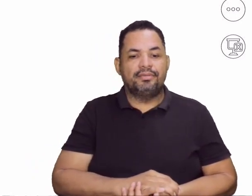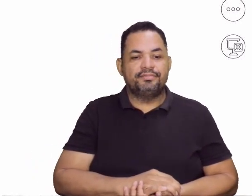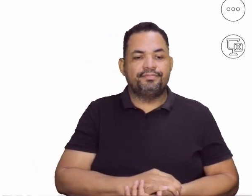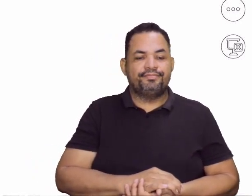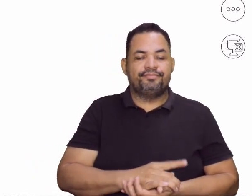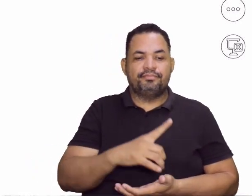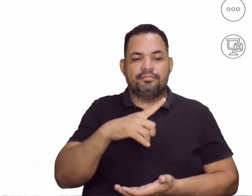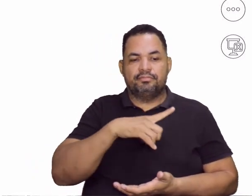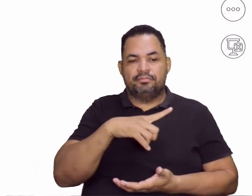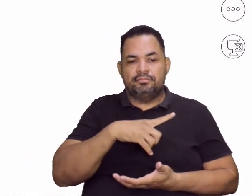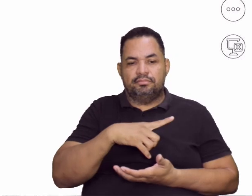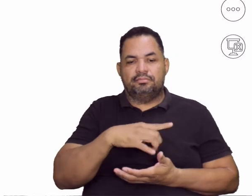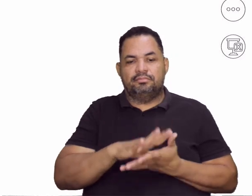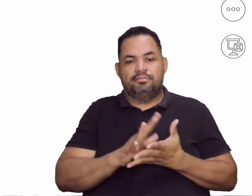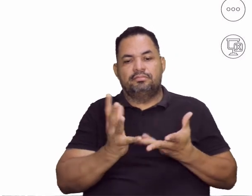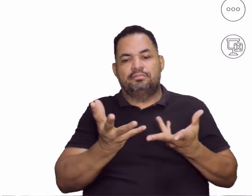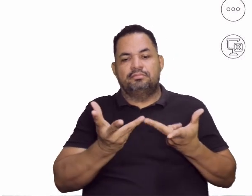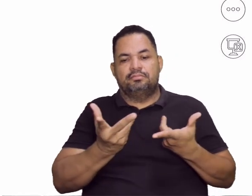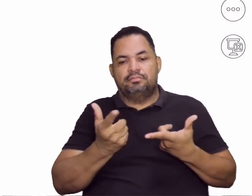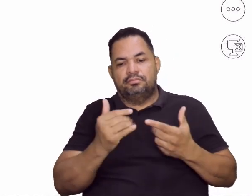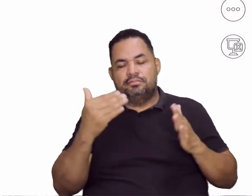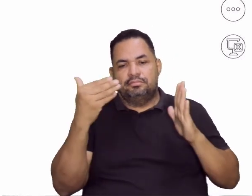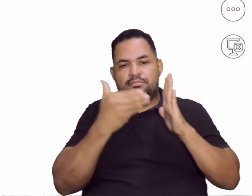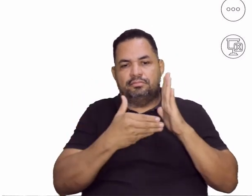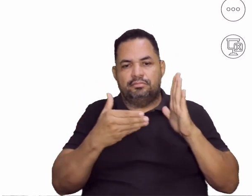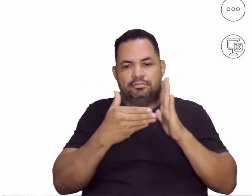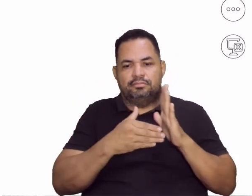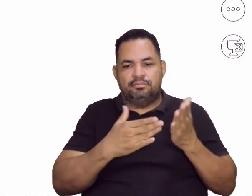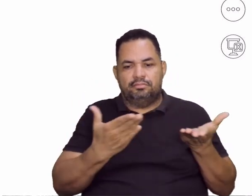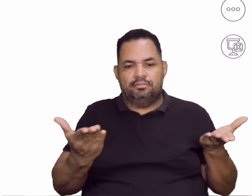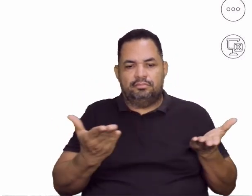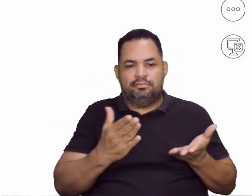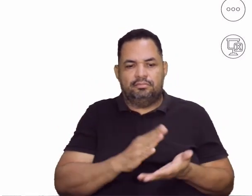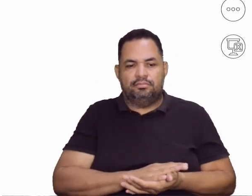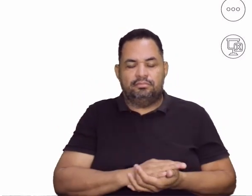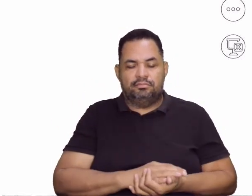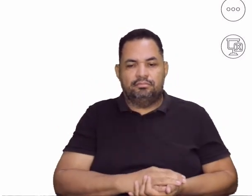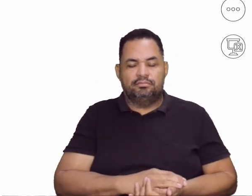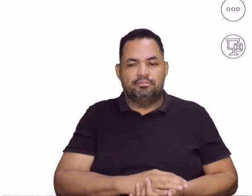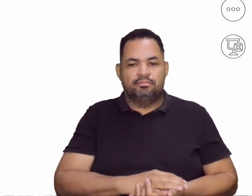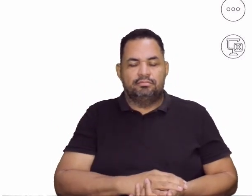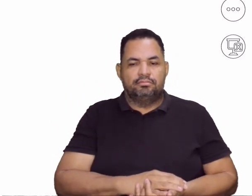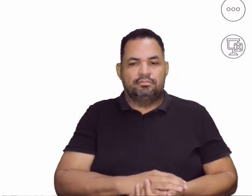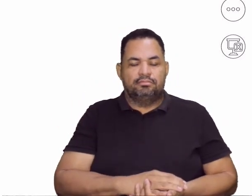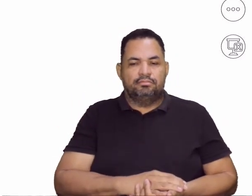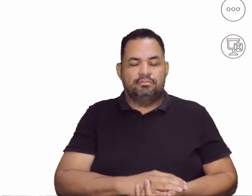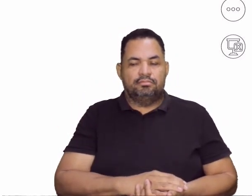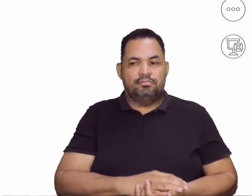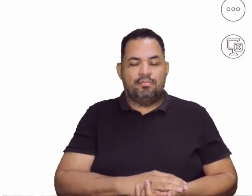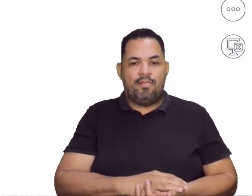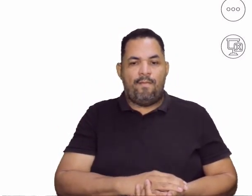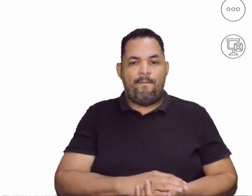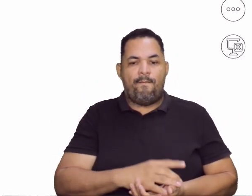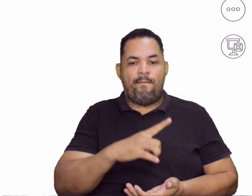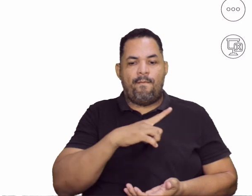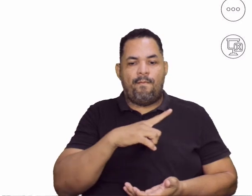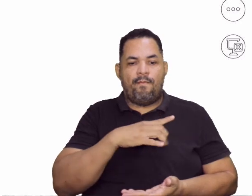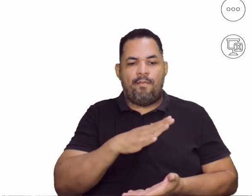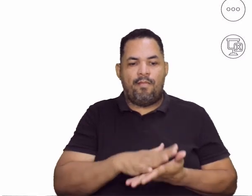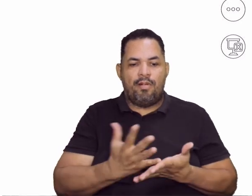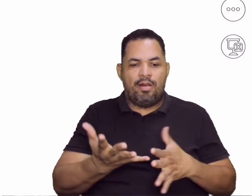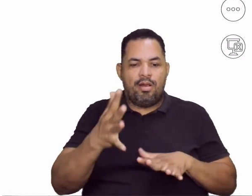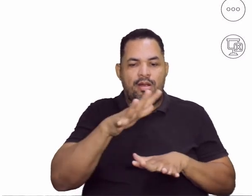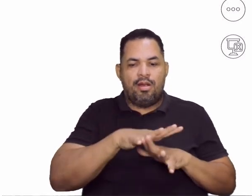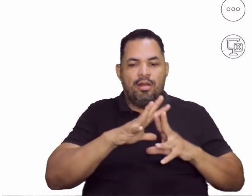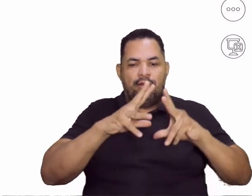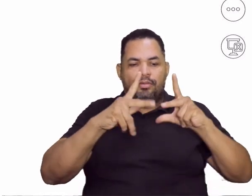tem aí as suas habilidades e limitações aí em evidência. e aí eu tenho a inclusão